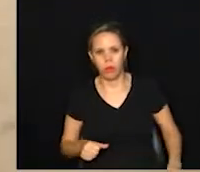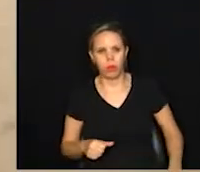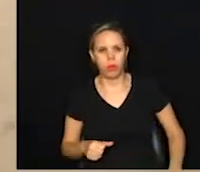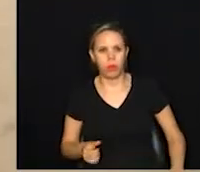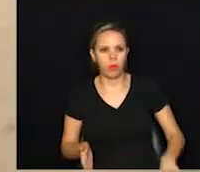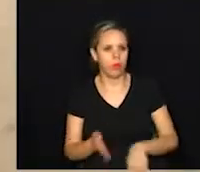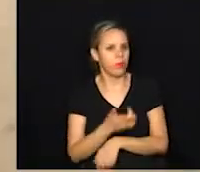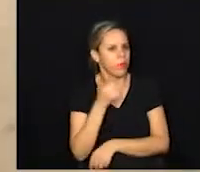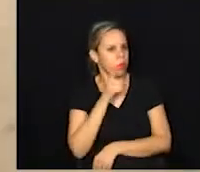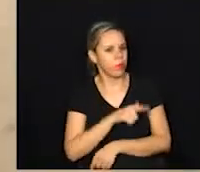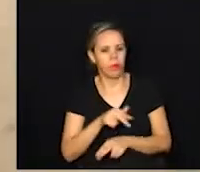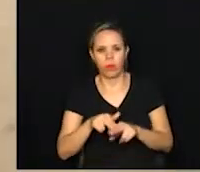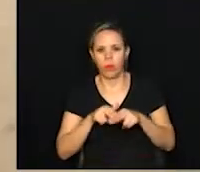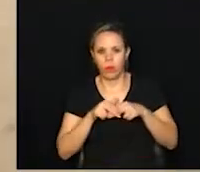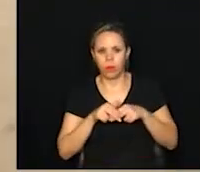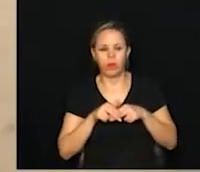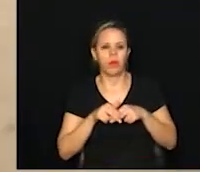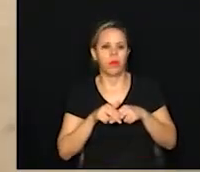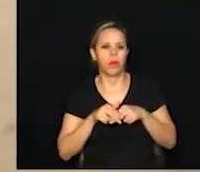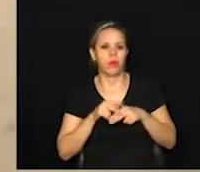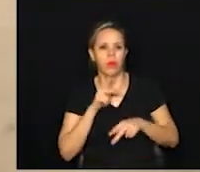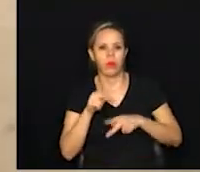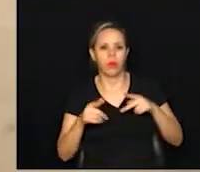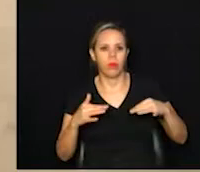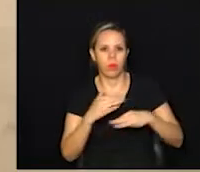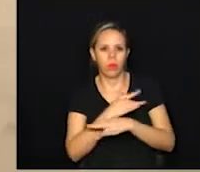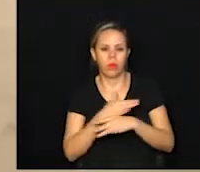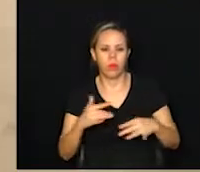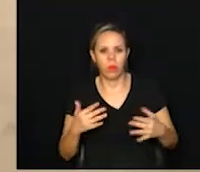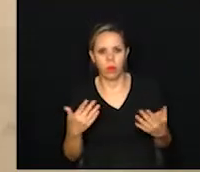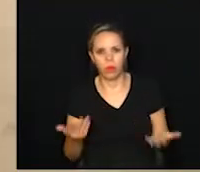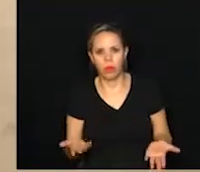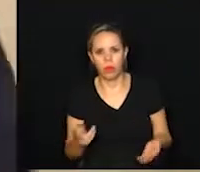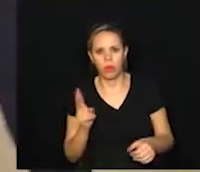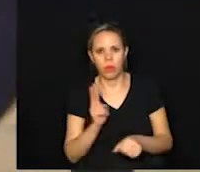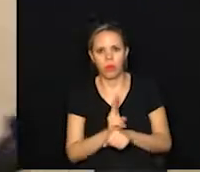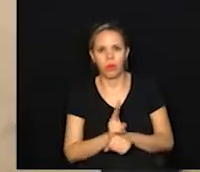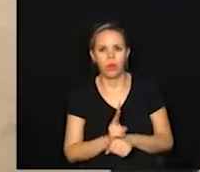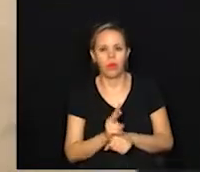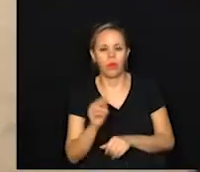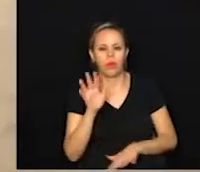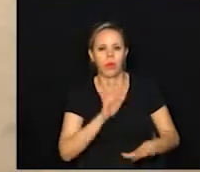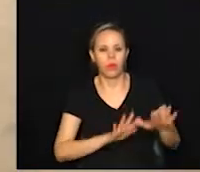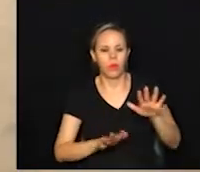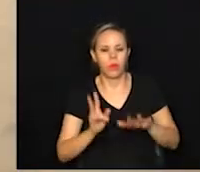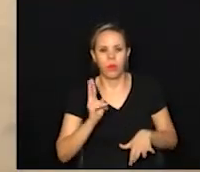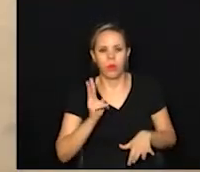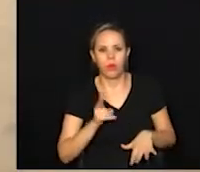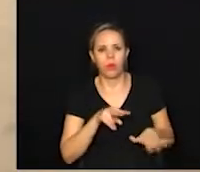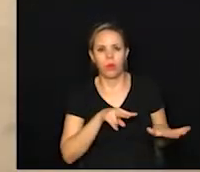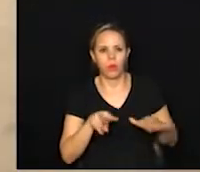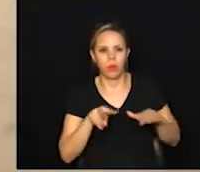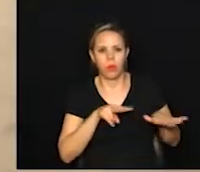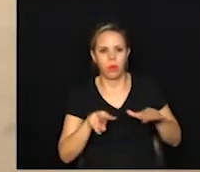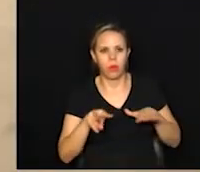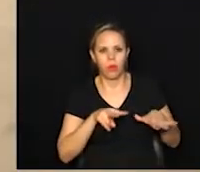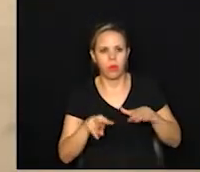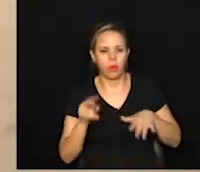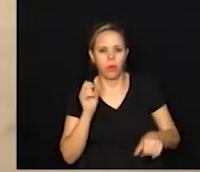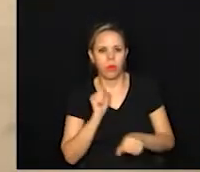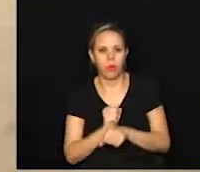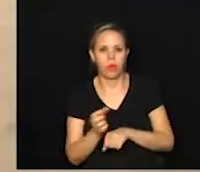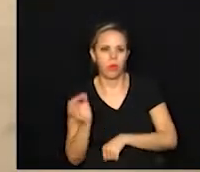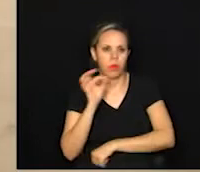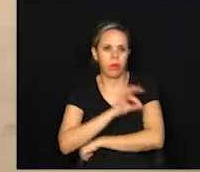circulando por causa do trânsito das pessoas mesmo. Então, o cuidado com o criador tem que ser semanal para interromper o ciclo do